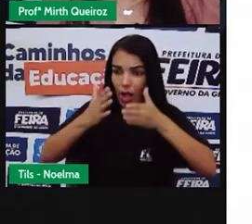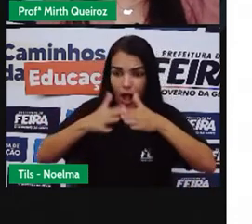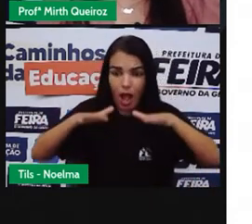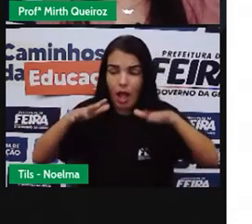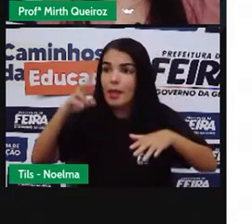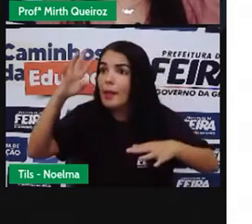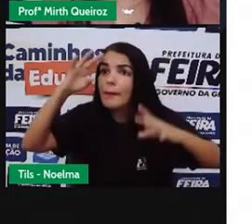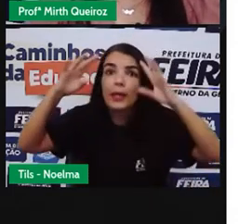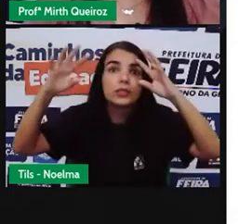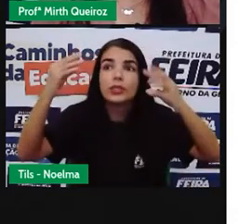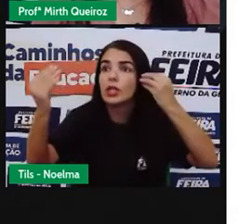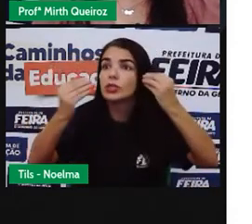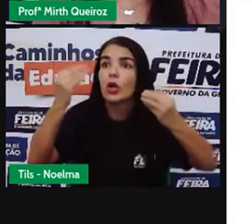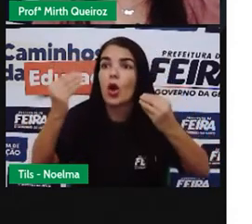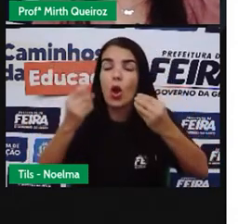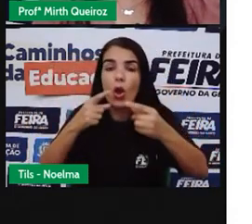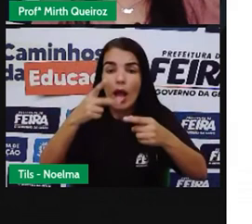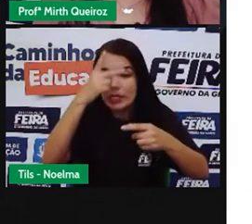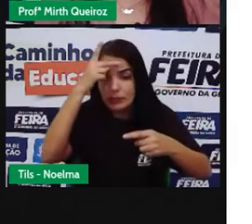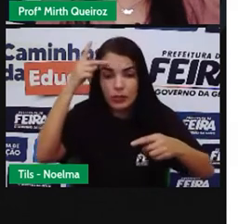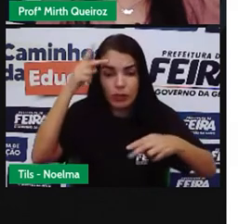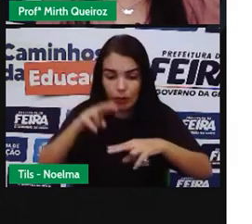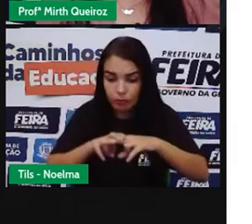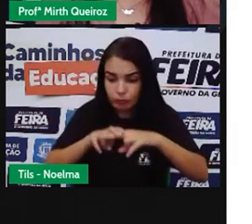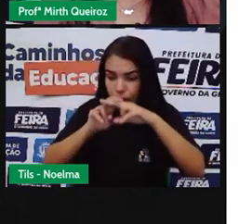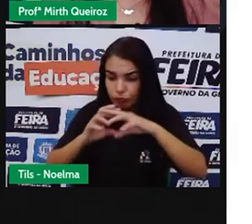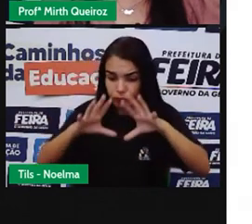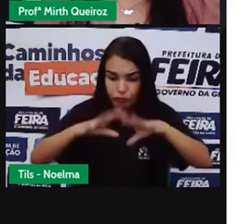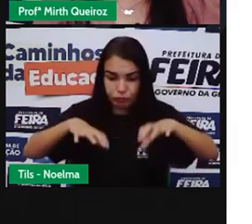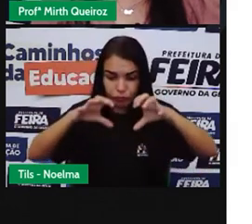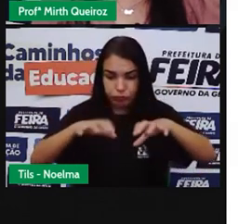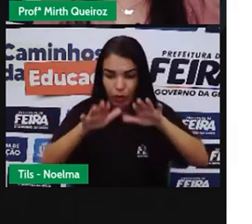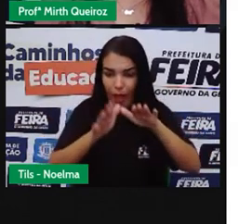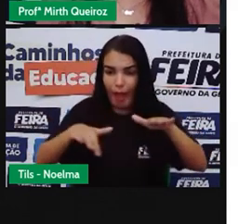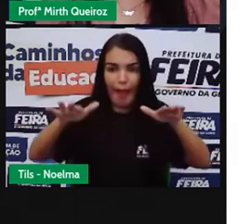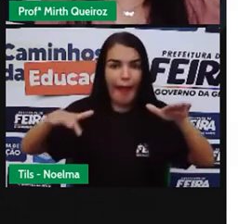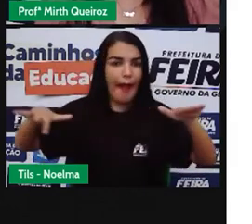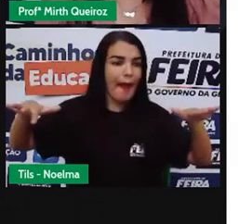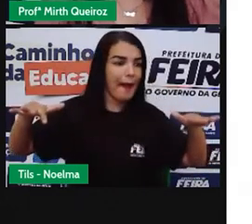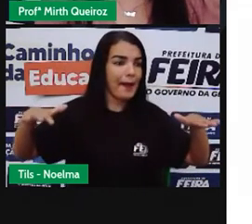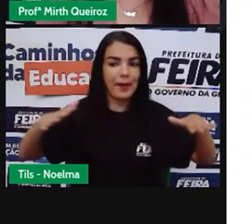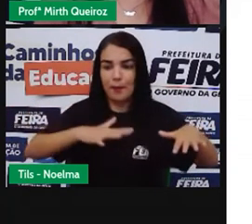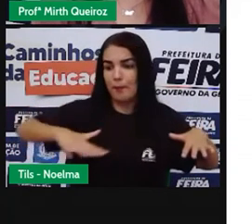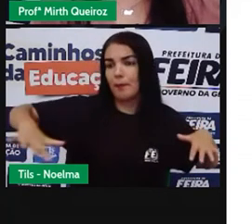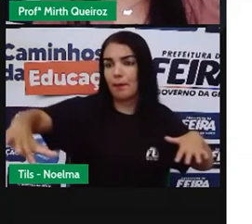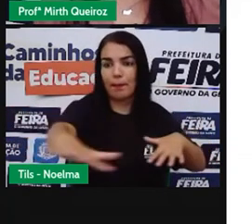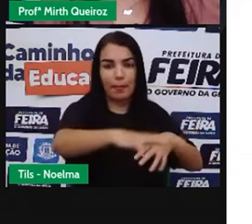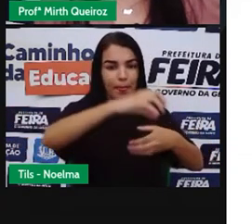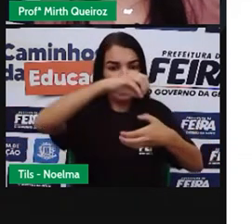Imagine só, todo mundo flutuando sentado, fazendo sala no meio do oceano Atlântico.